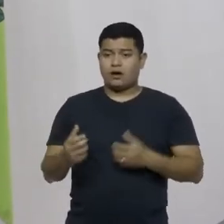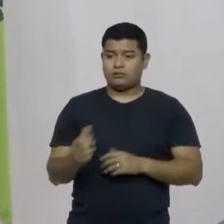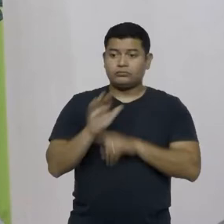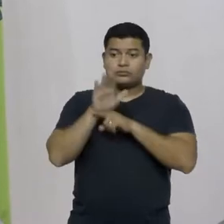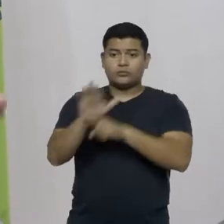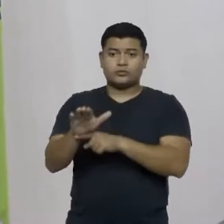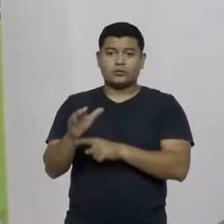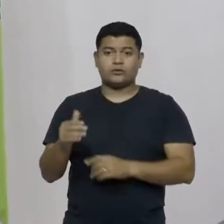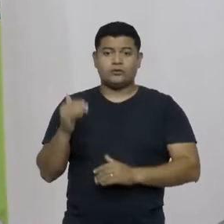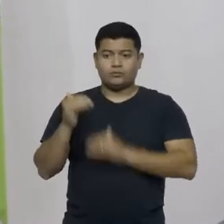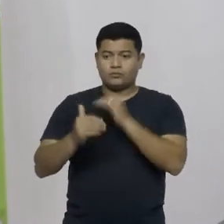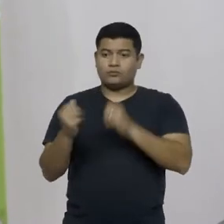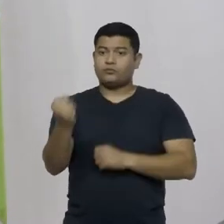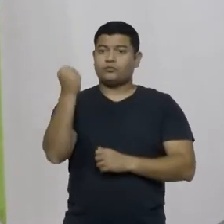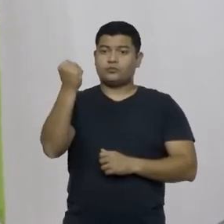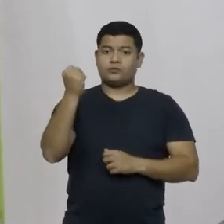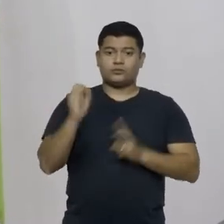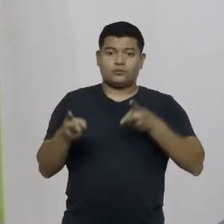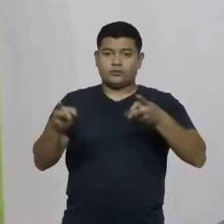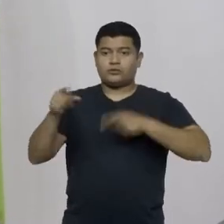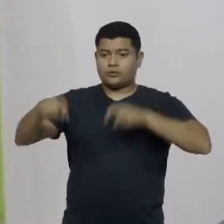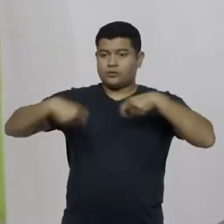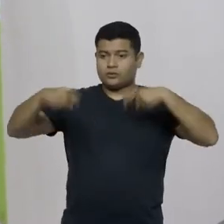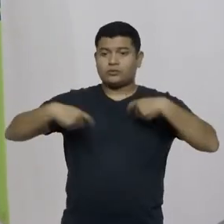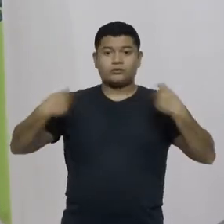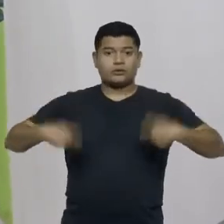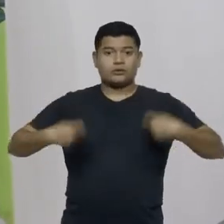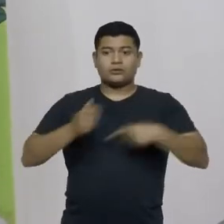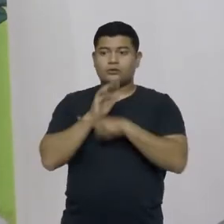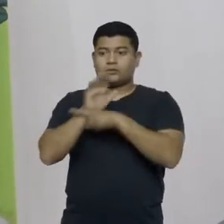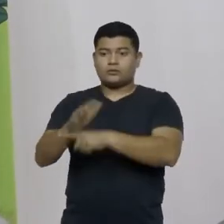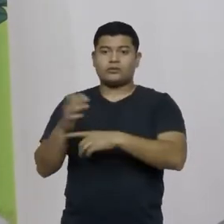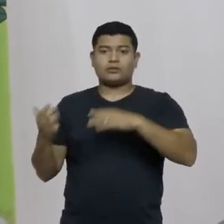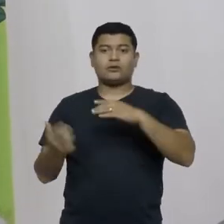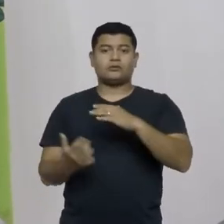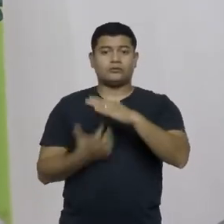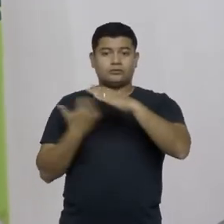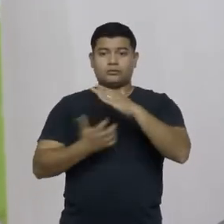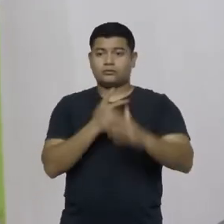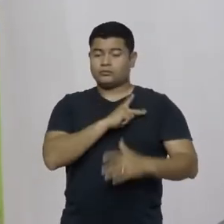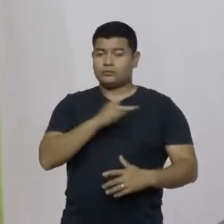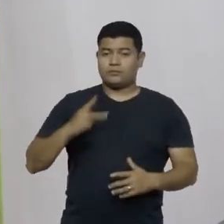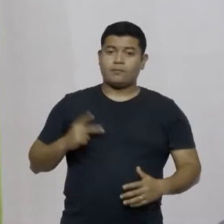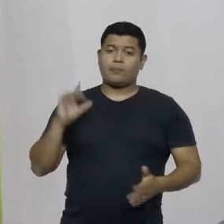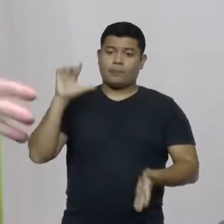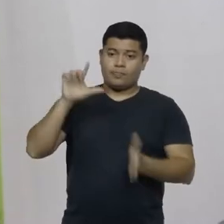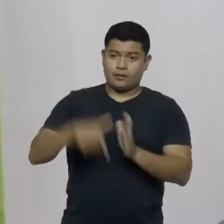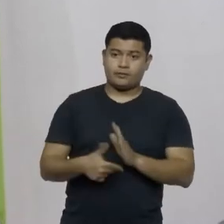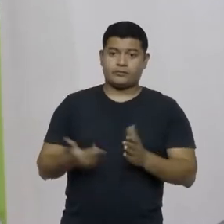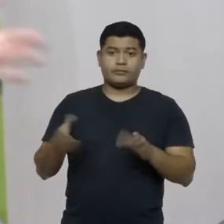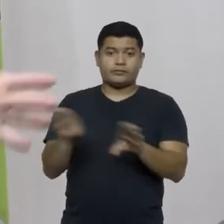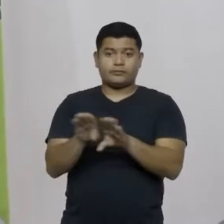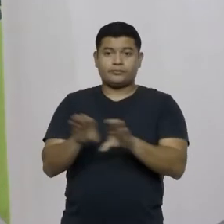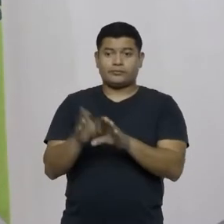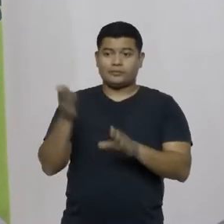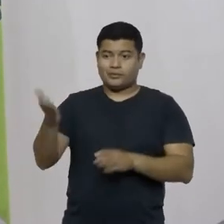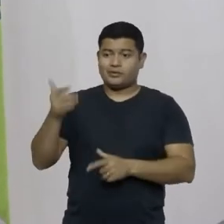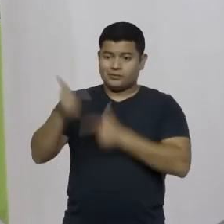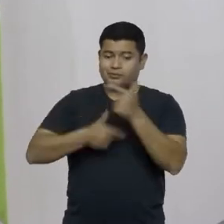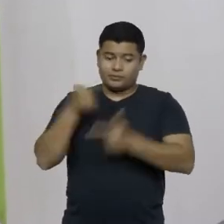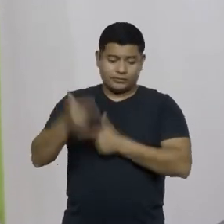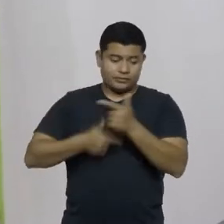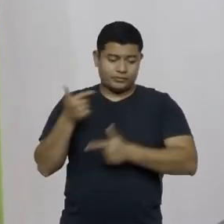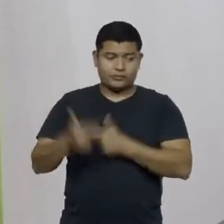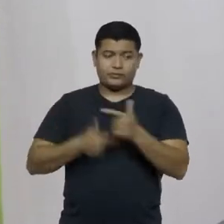agricultura nós temos que fortalecer também essas empresas públicas e consequentemente quem está lá pegando no dia a dia